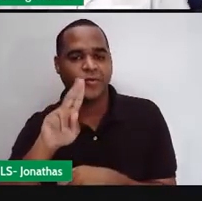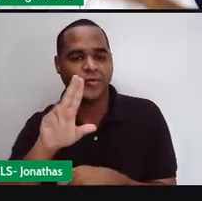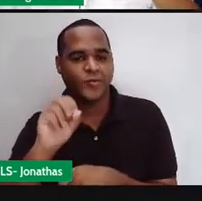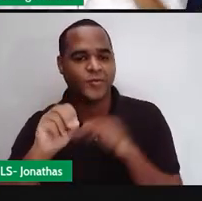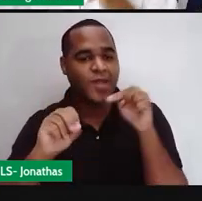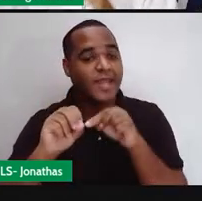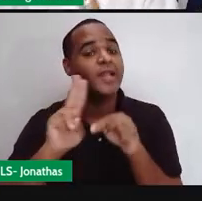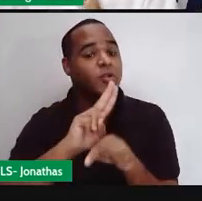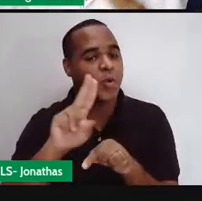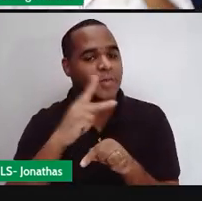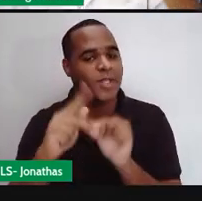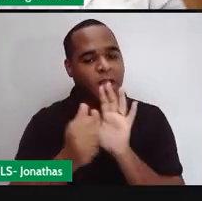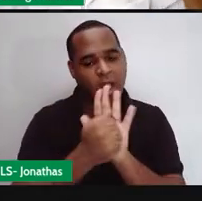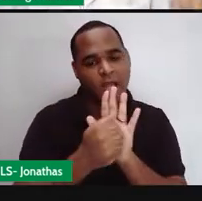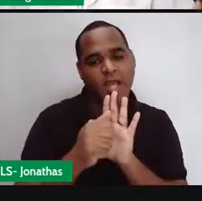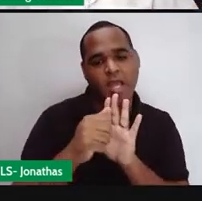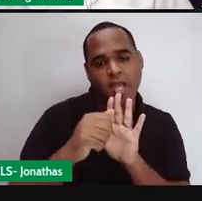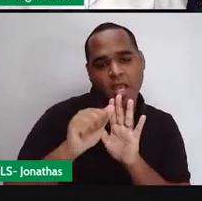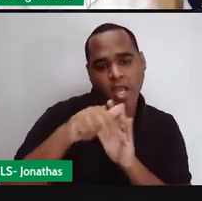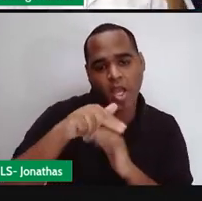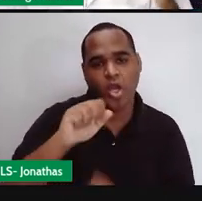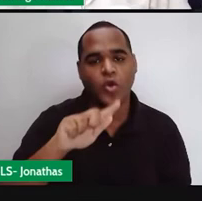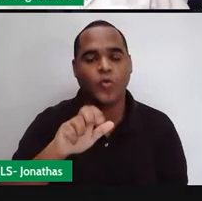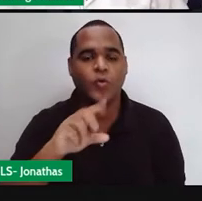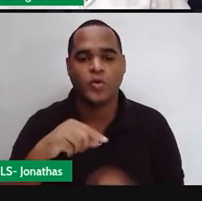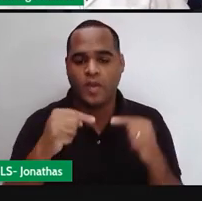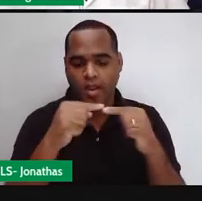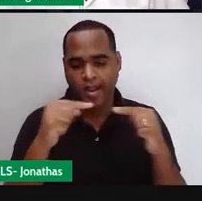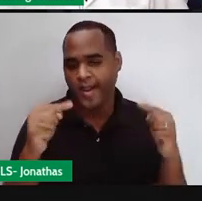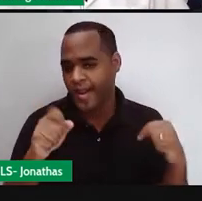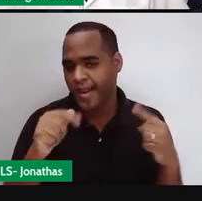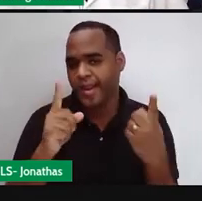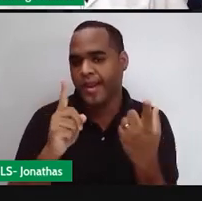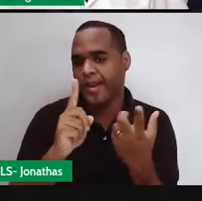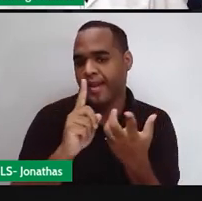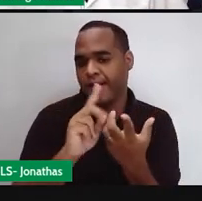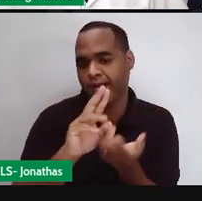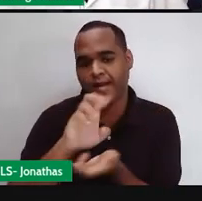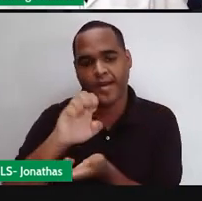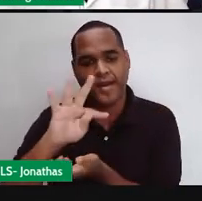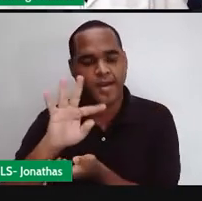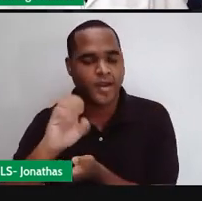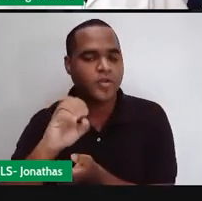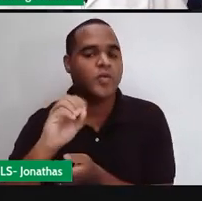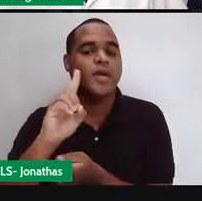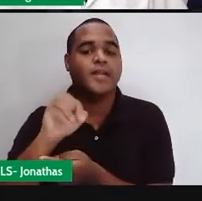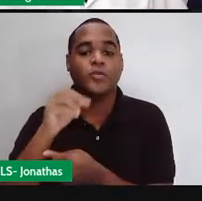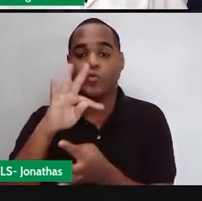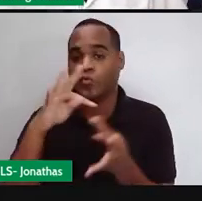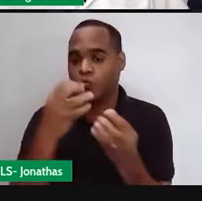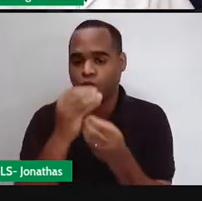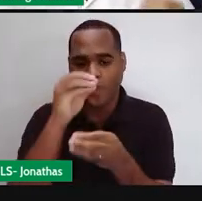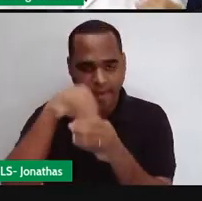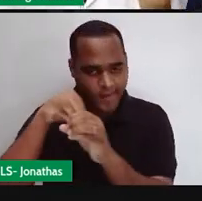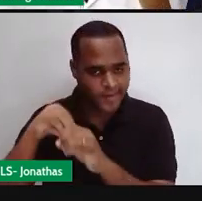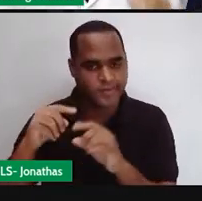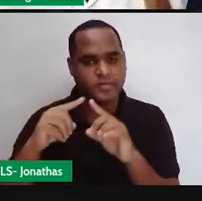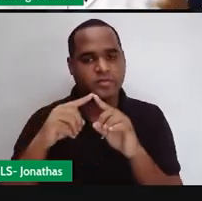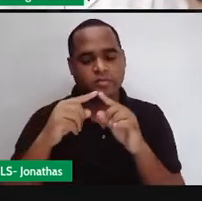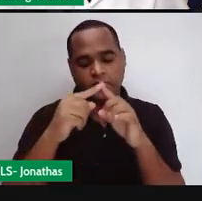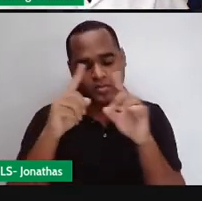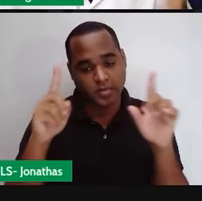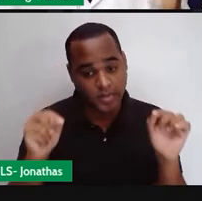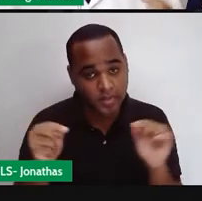Ó! Ângulos retos. Todos os ângulos aqui dentro desse polígono, desse